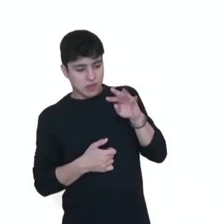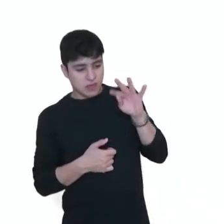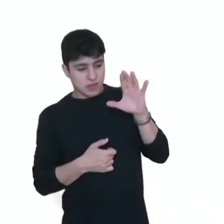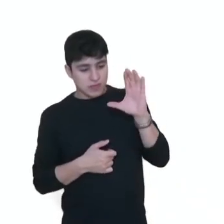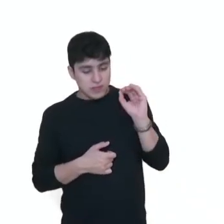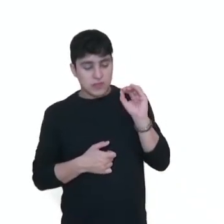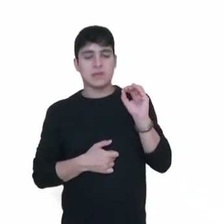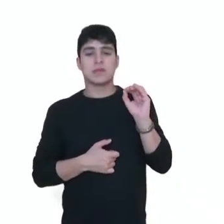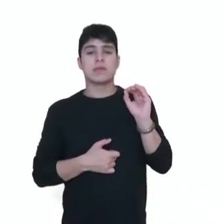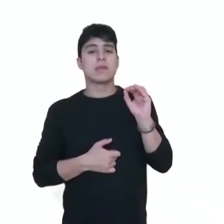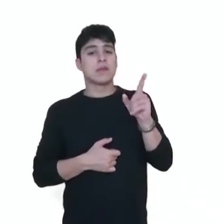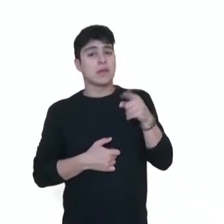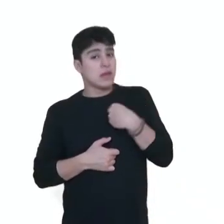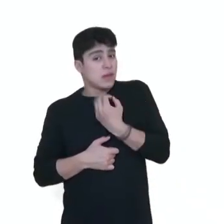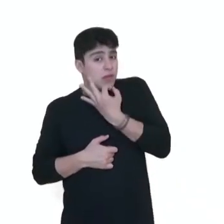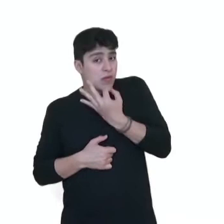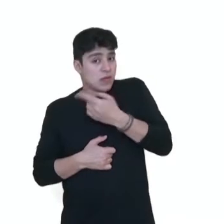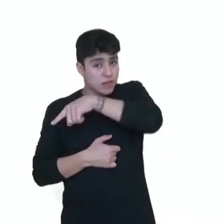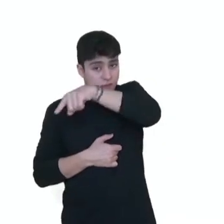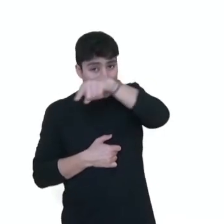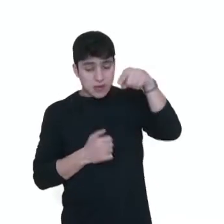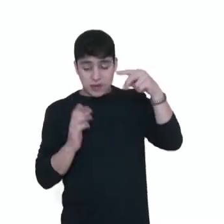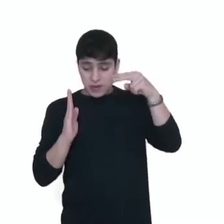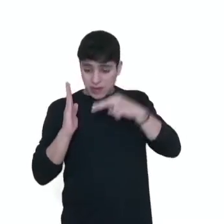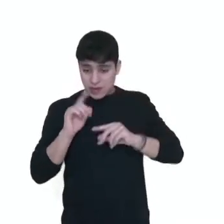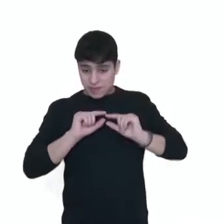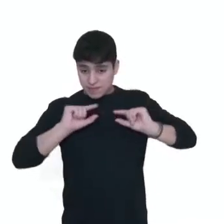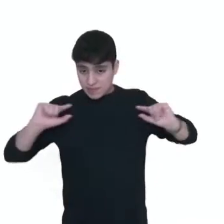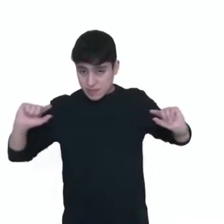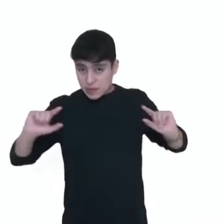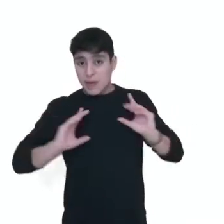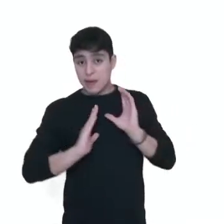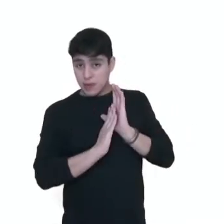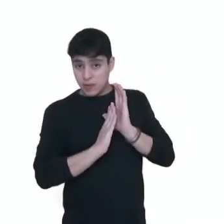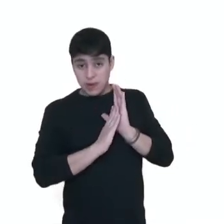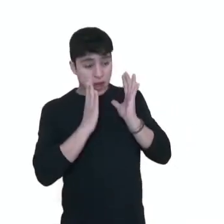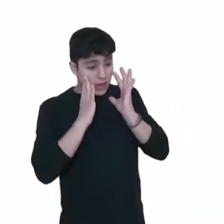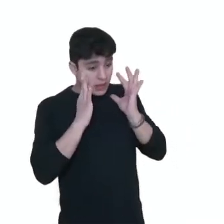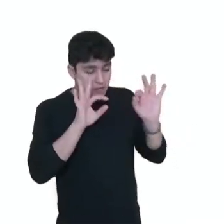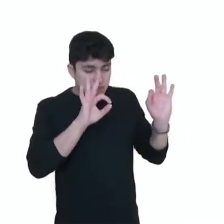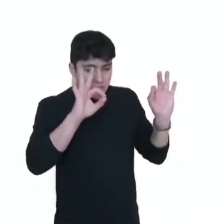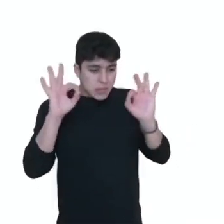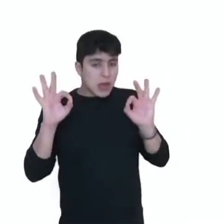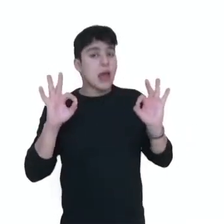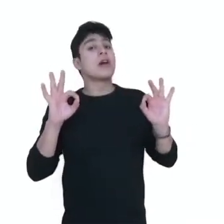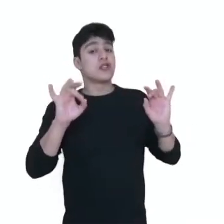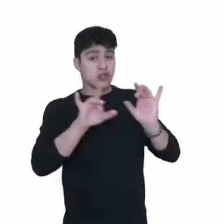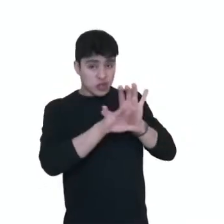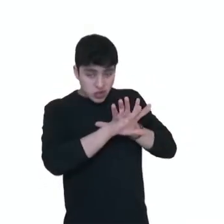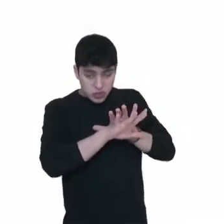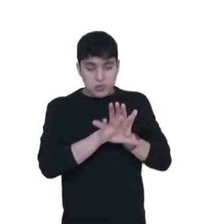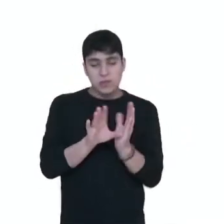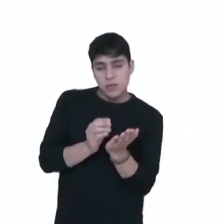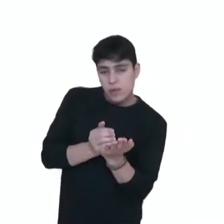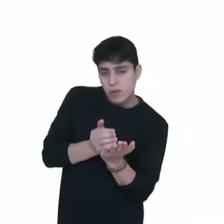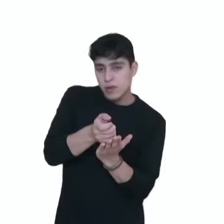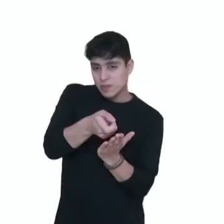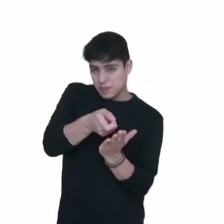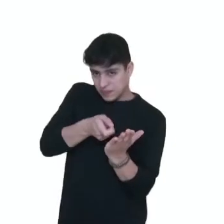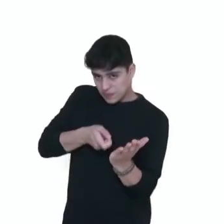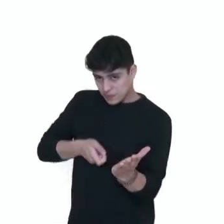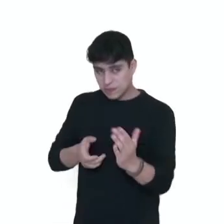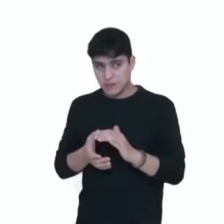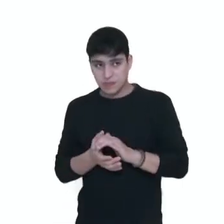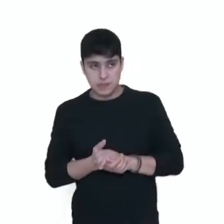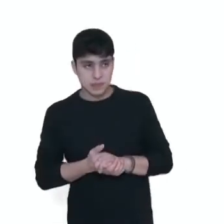Eu vou sugerir que vocês leiam atentamente o enunciado da proposta de produção textual antes de começar o texto de vocês, tá? Então,